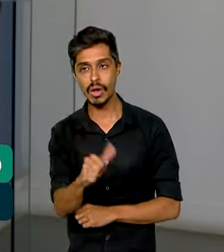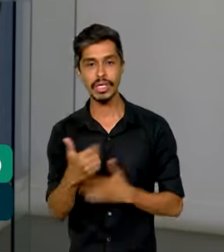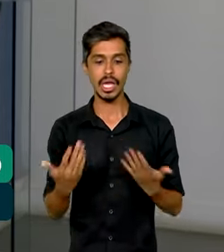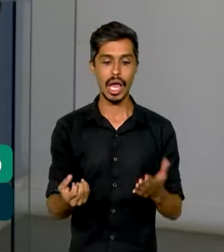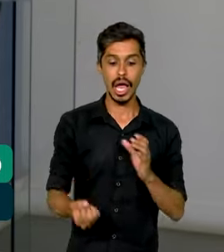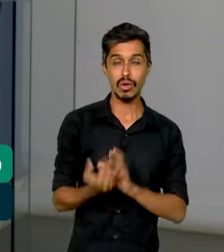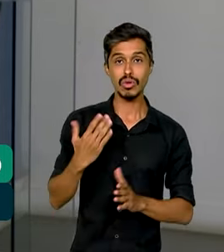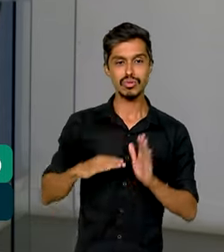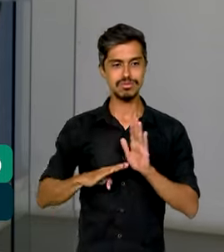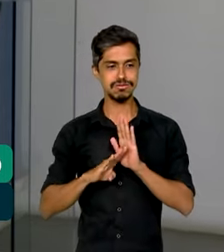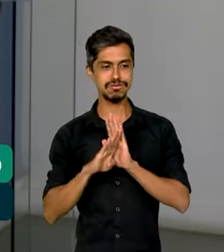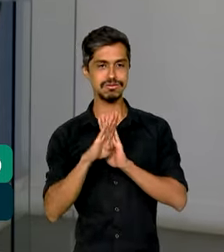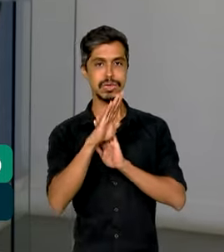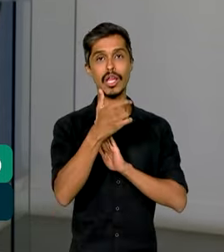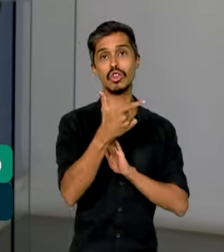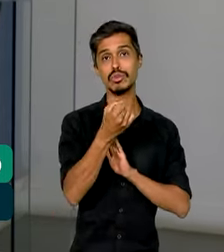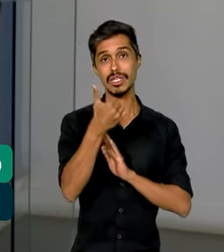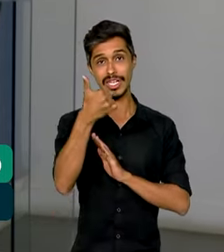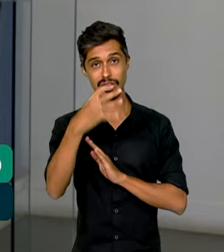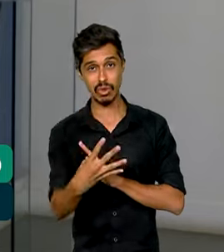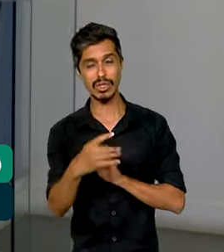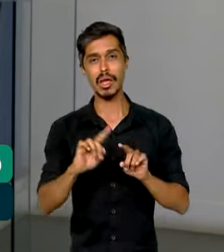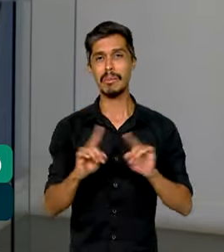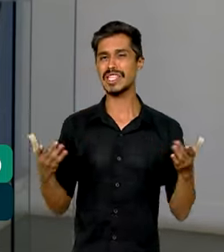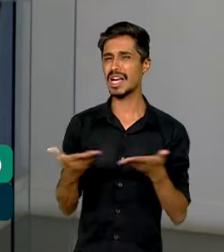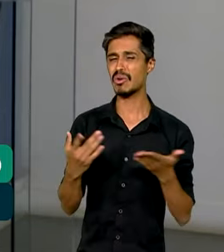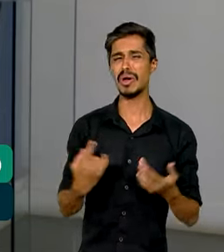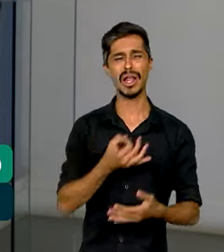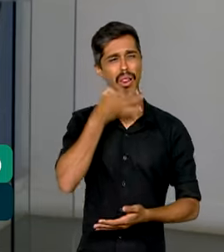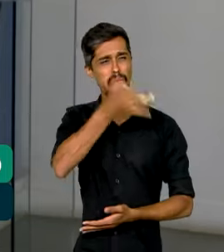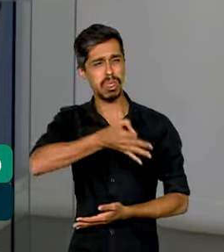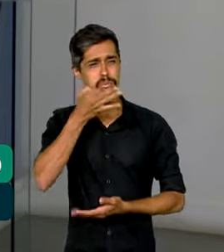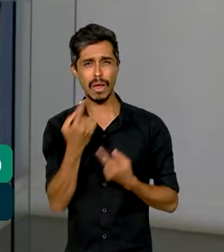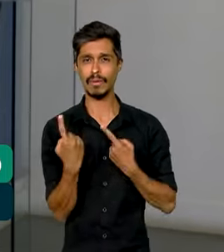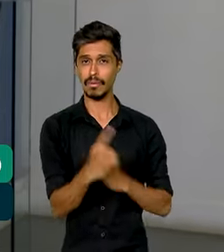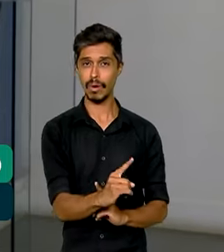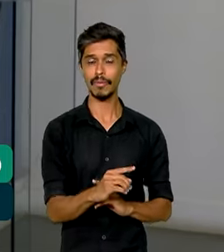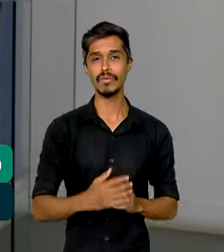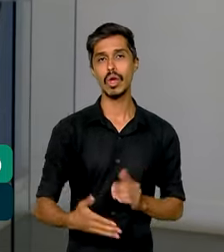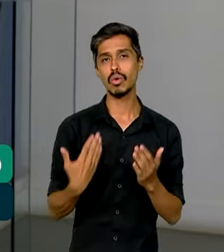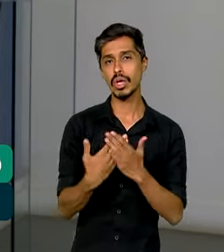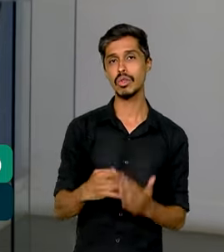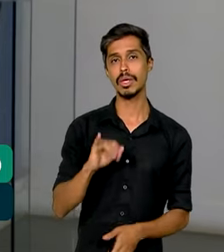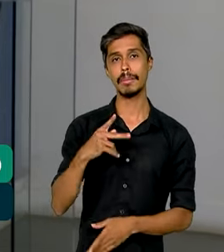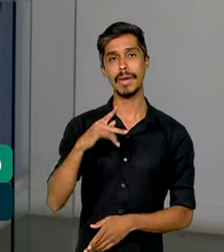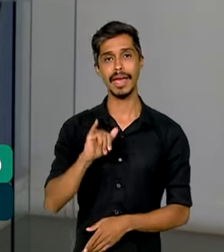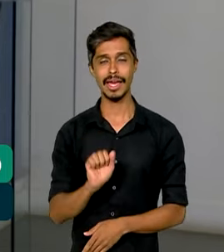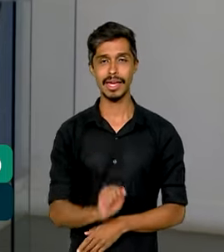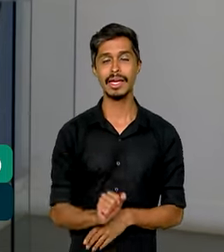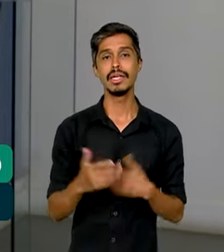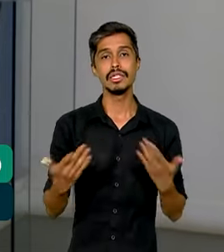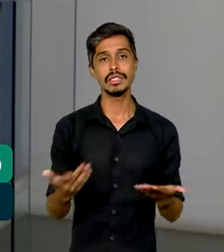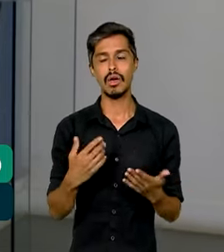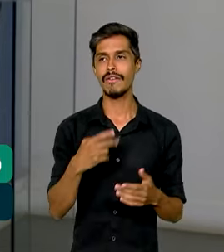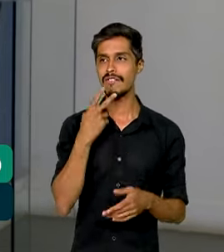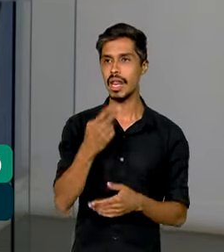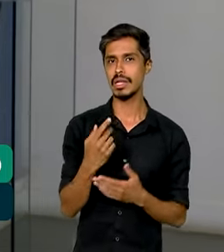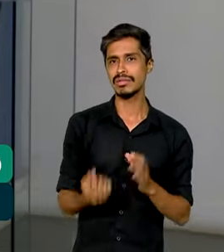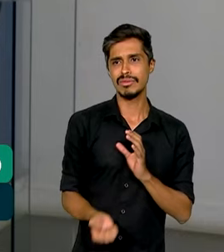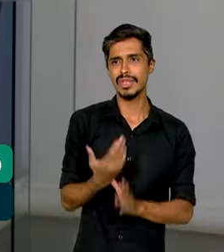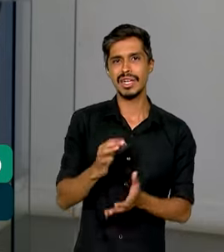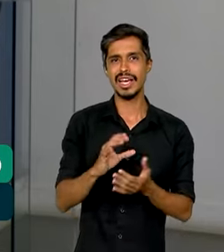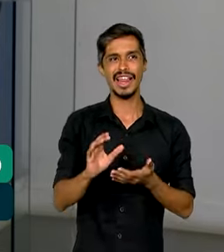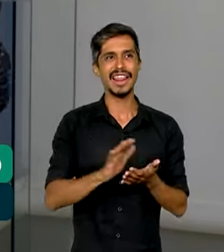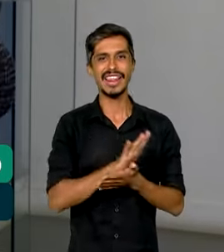em 2014, mas recentemente tem sido alvo de críticas. O estudo do IPEA, por exemplo, afirma que não é criado, não é